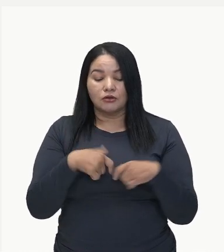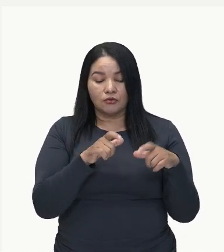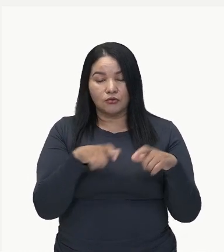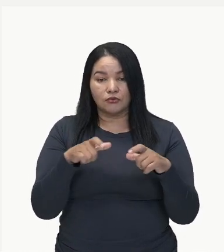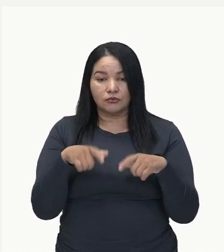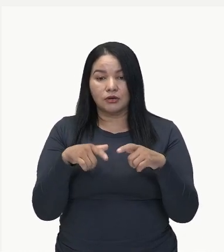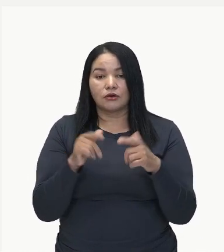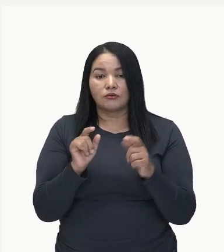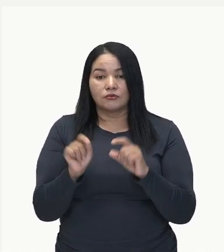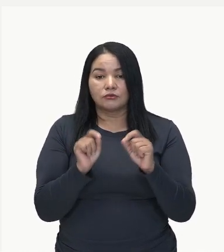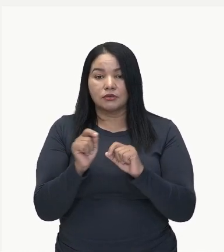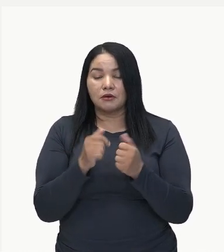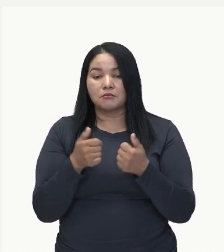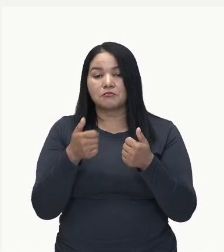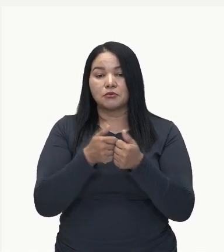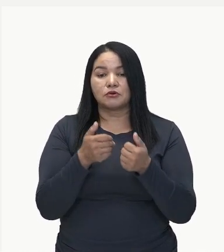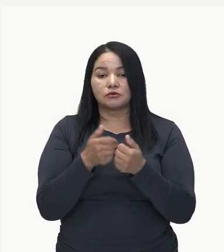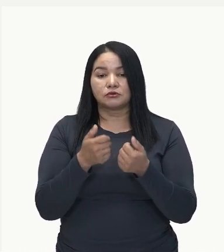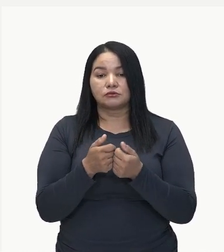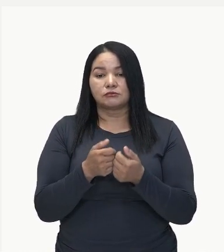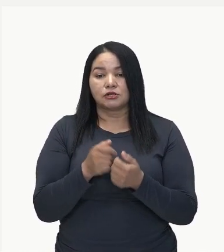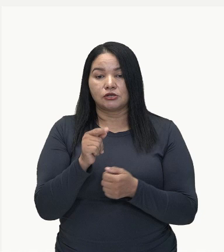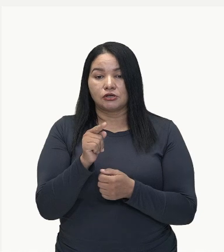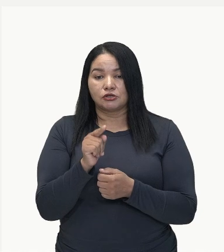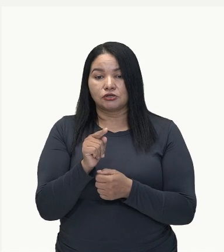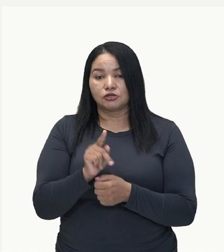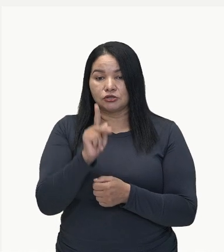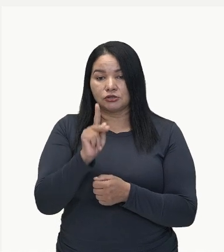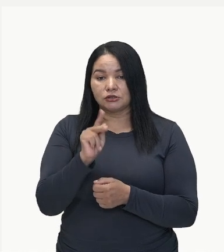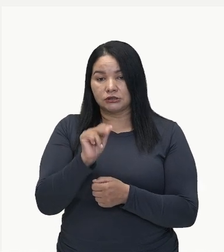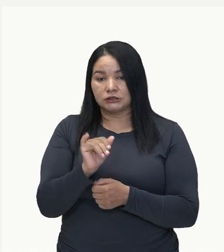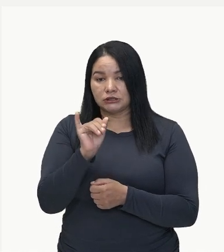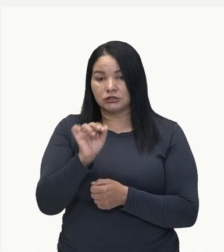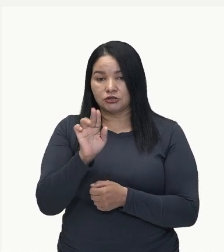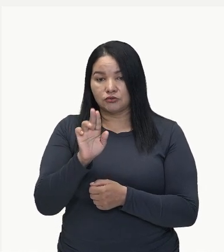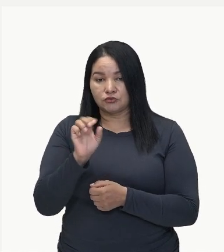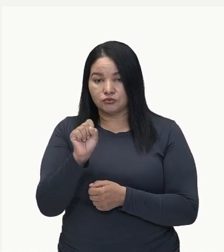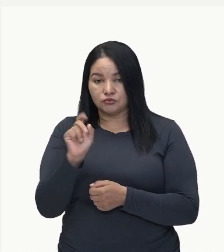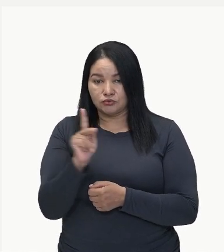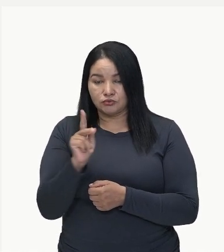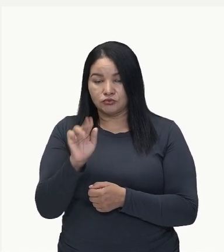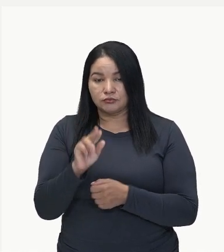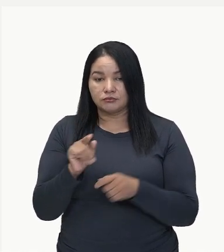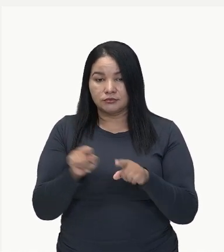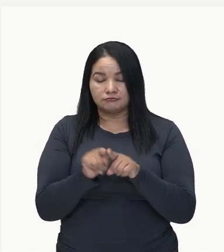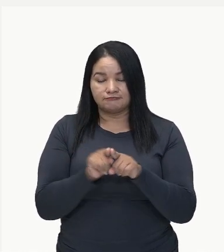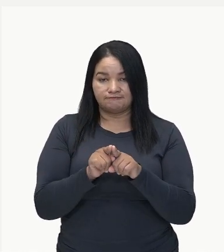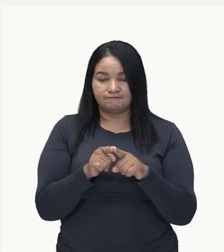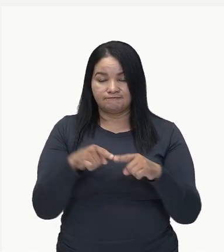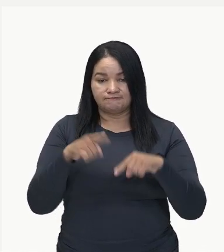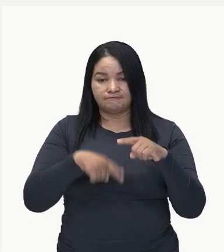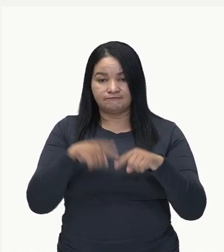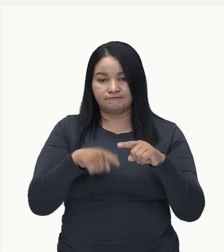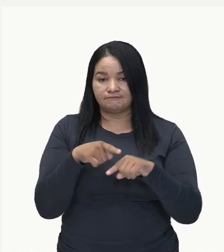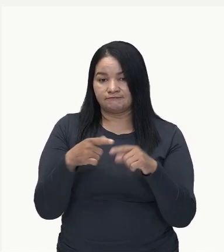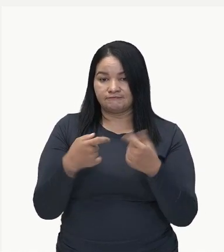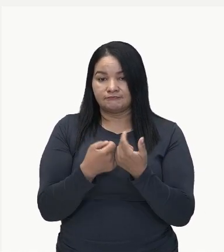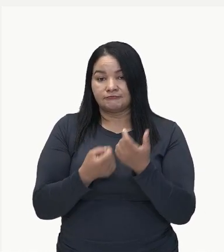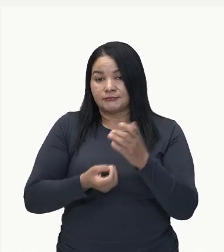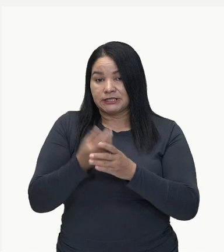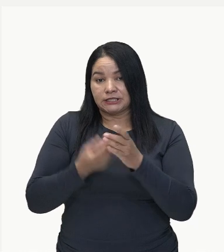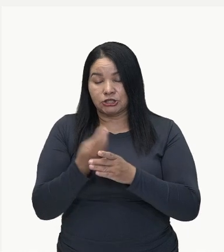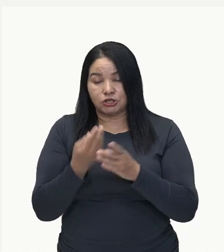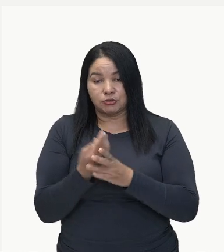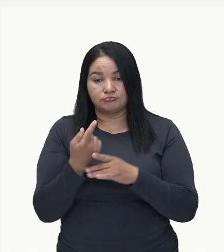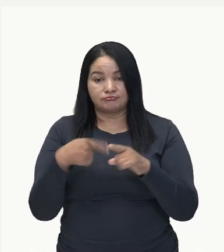próximo à zona carbonífera de Kyushu, embora importem matérias-primas, isso quer dizer que eles são dependentes da matéria